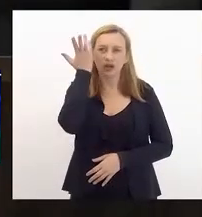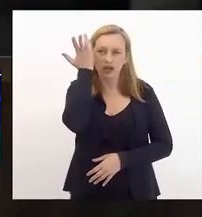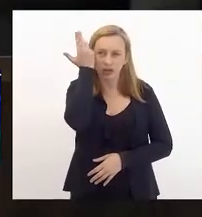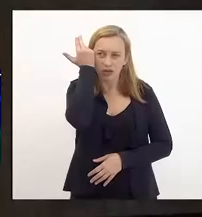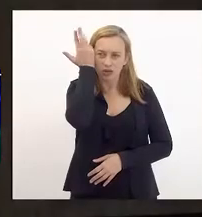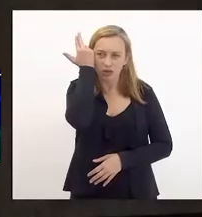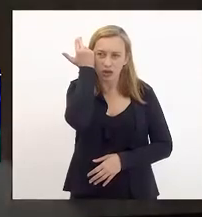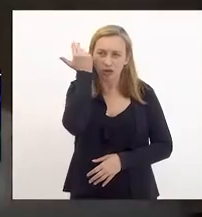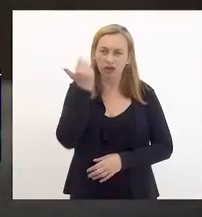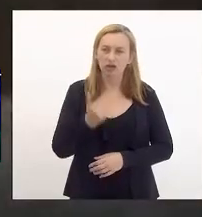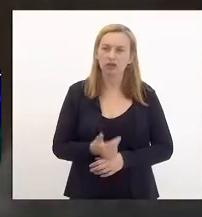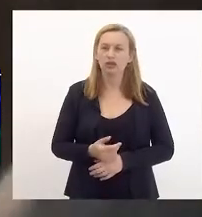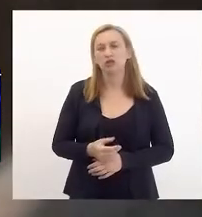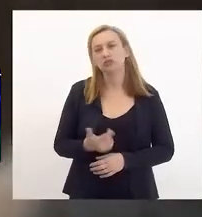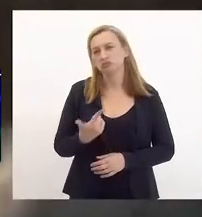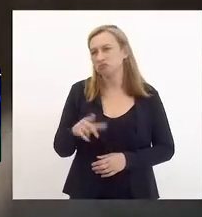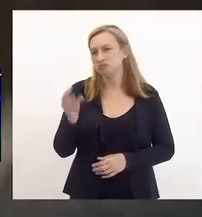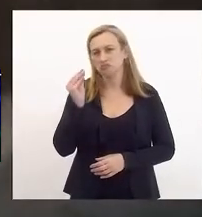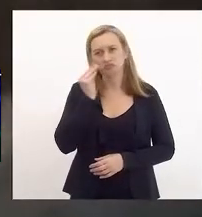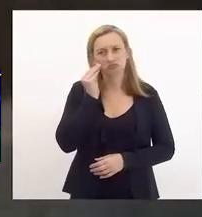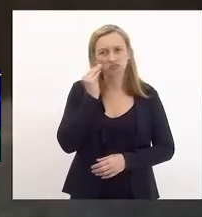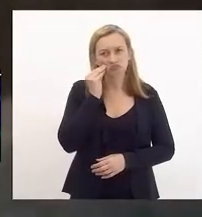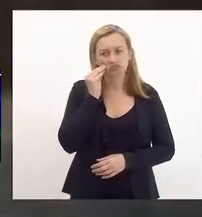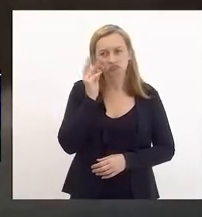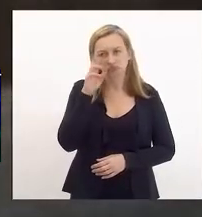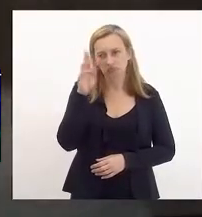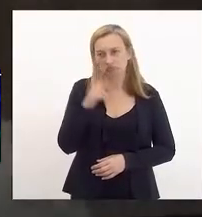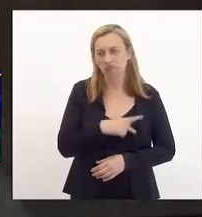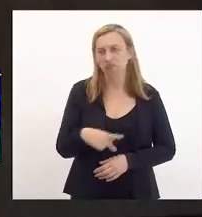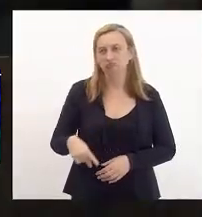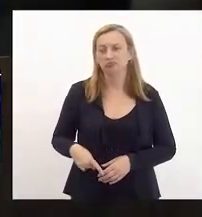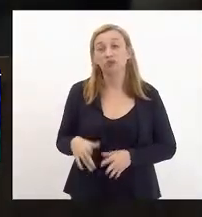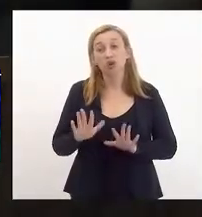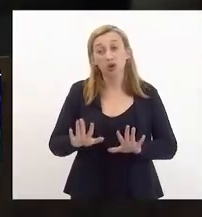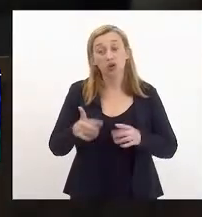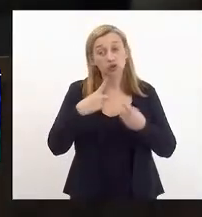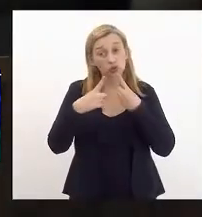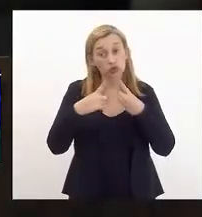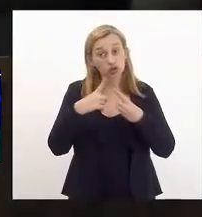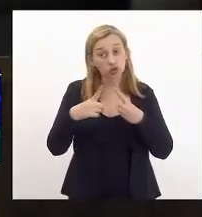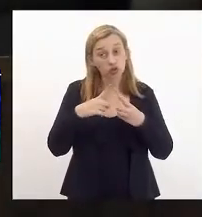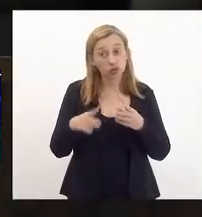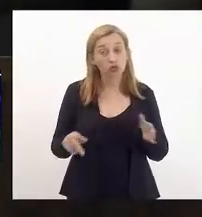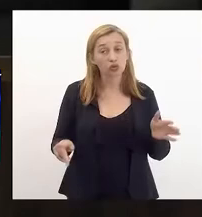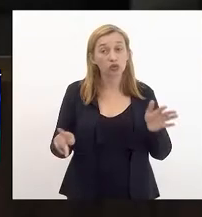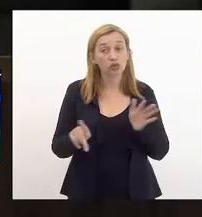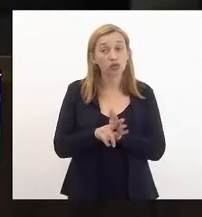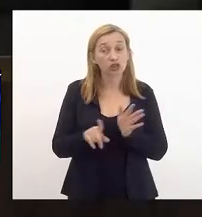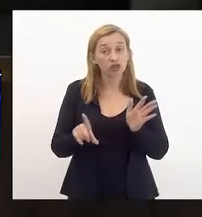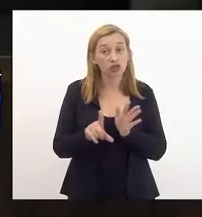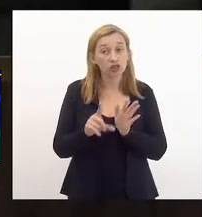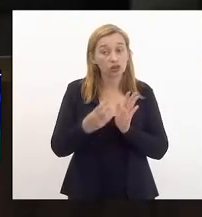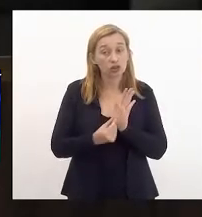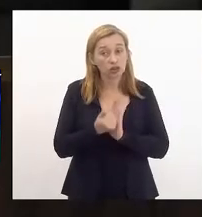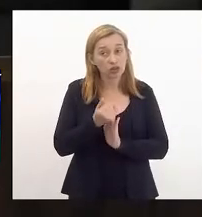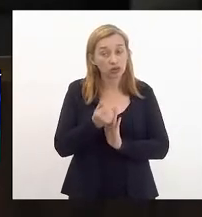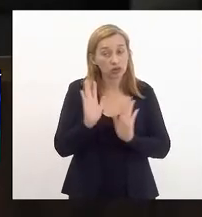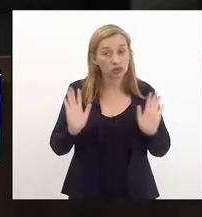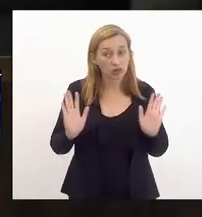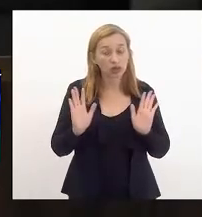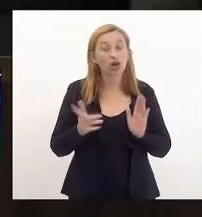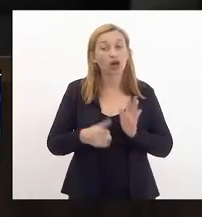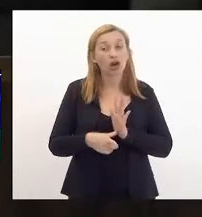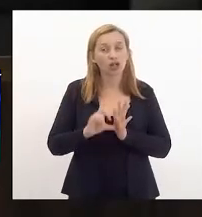Hoje eu não tive oportunidade, presidente. Dani, um instante, amor. Nós estávamos discutindo a lua, a vossa excelência falou que não era a lua. Então, antes de iniciarmos a